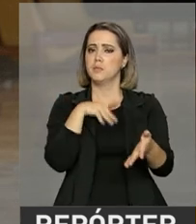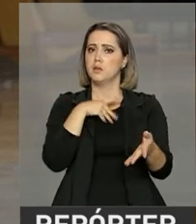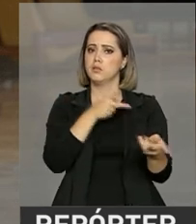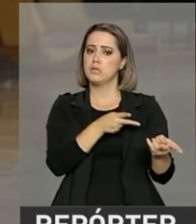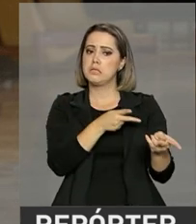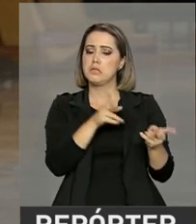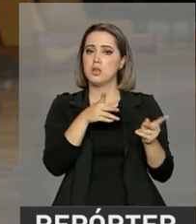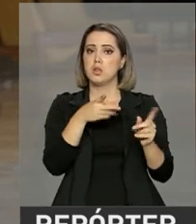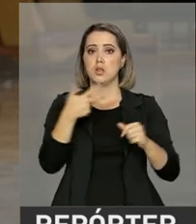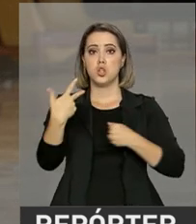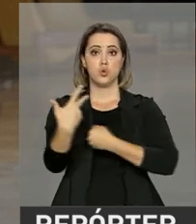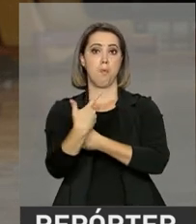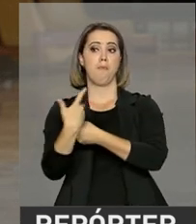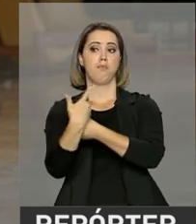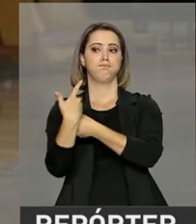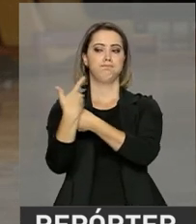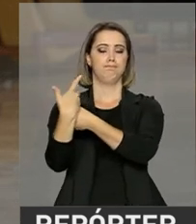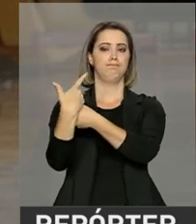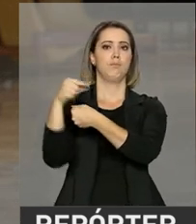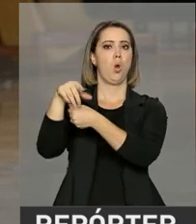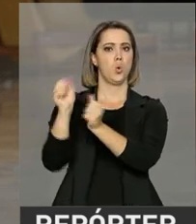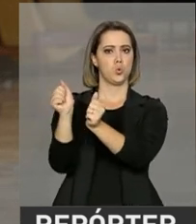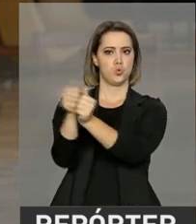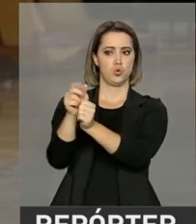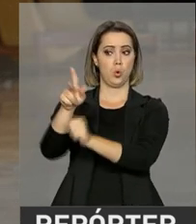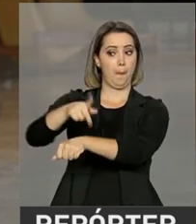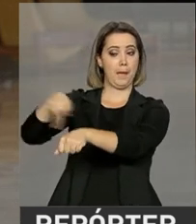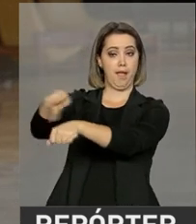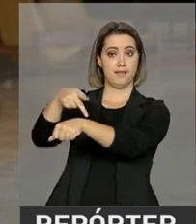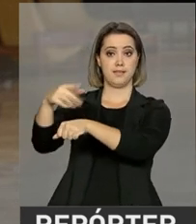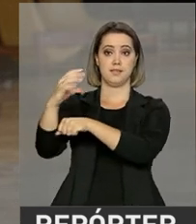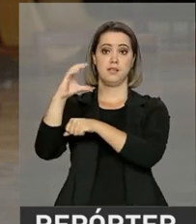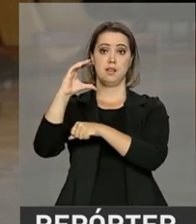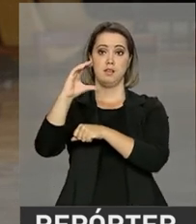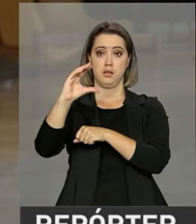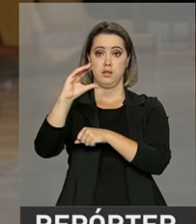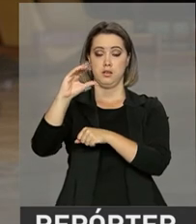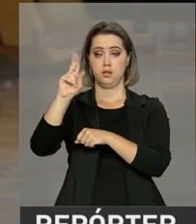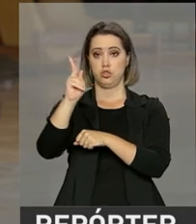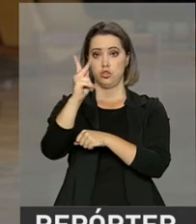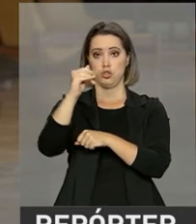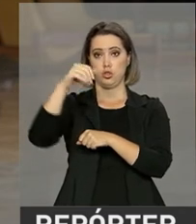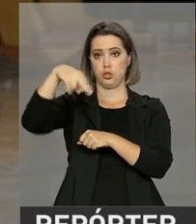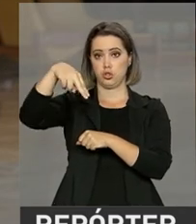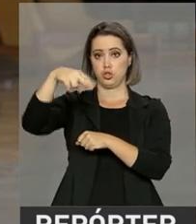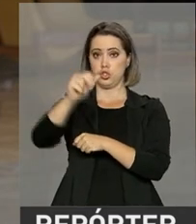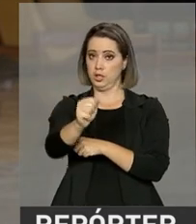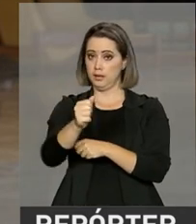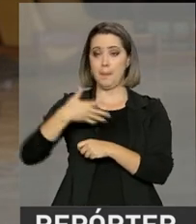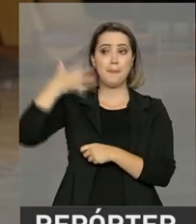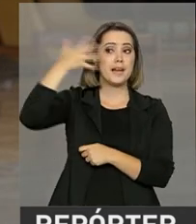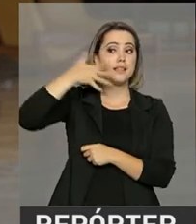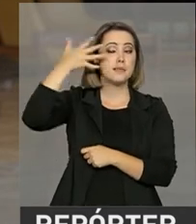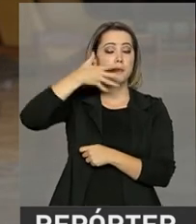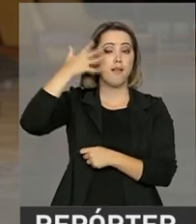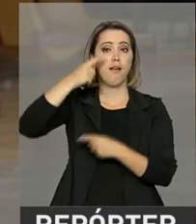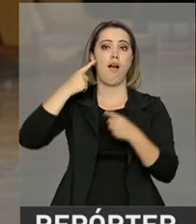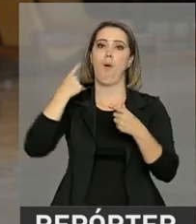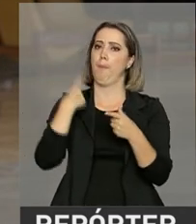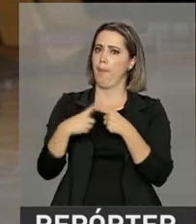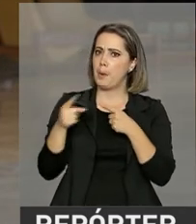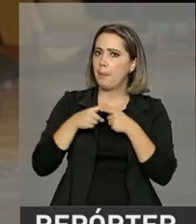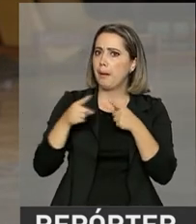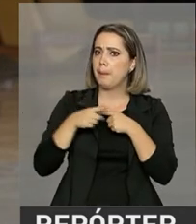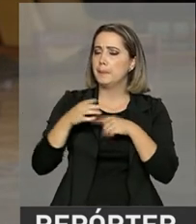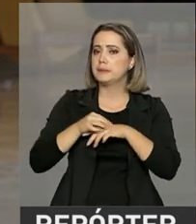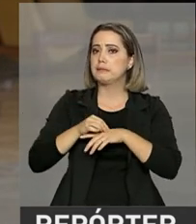videoconferência com autoridades chinesas para prestar esclarecimentos sobre a situação das carnes brasileiras.